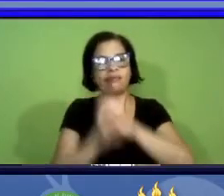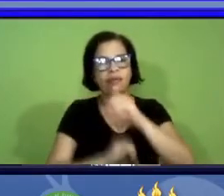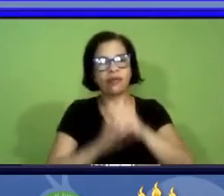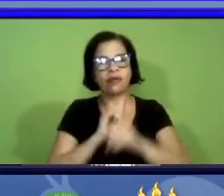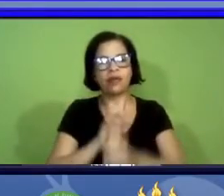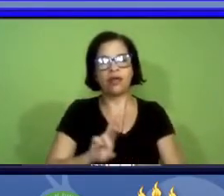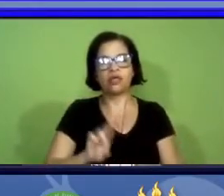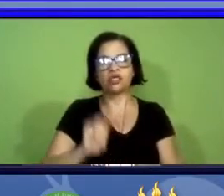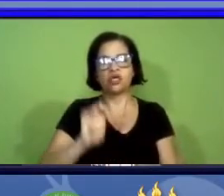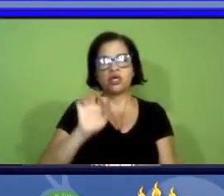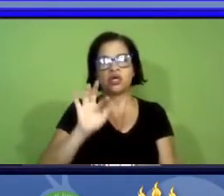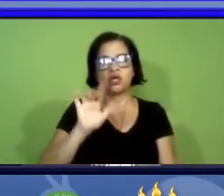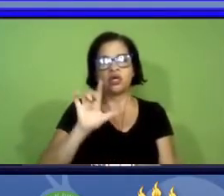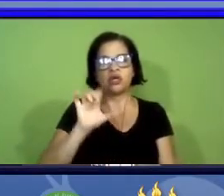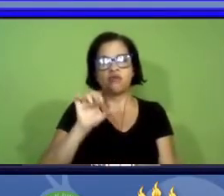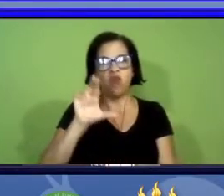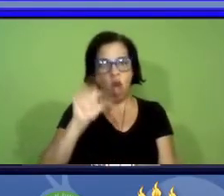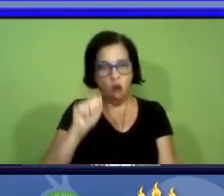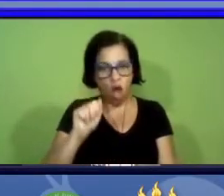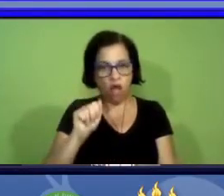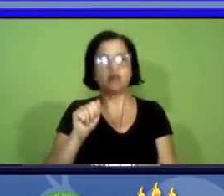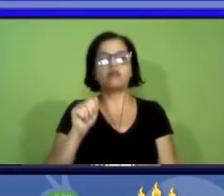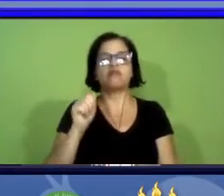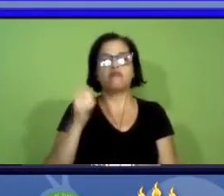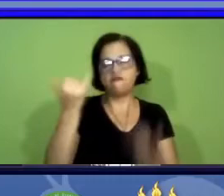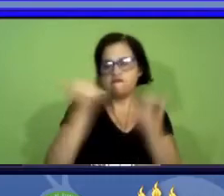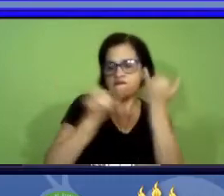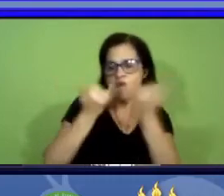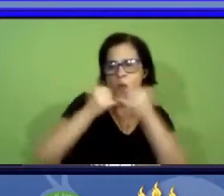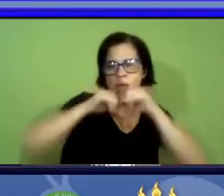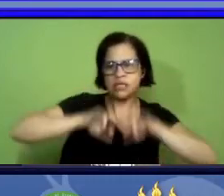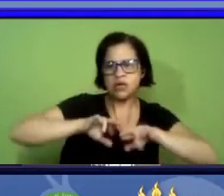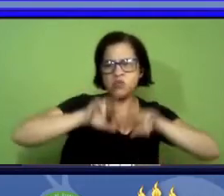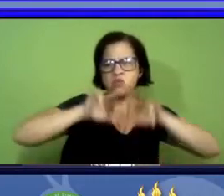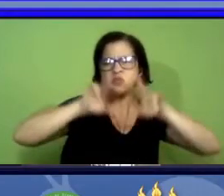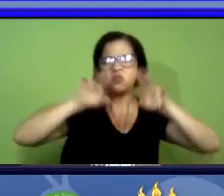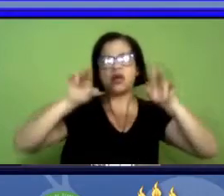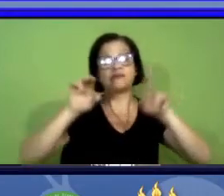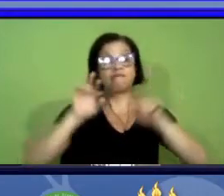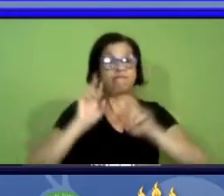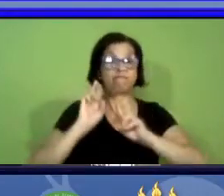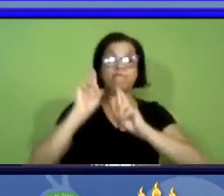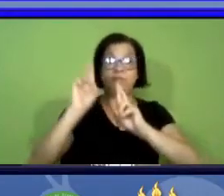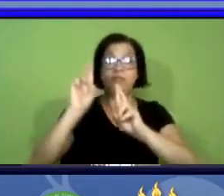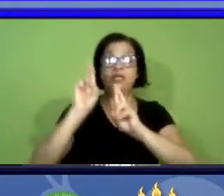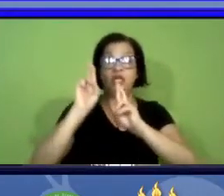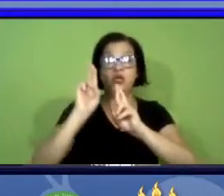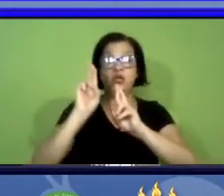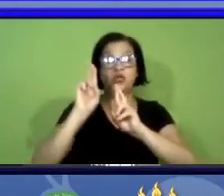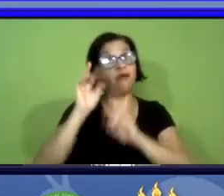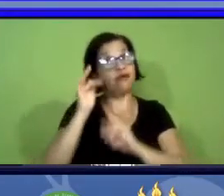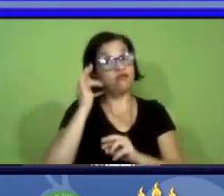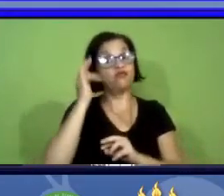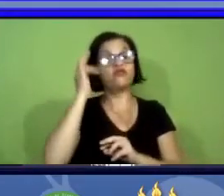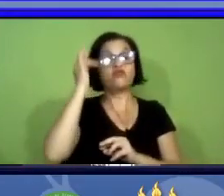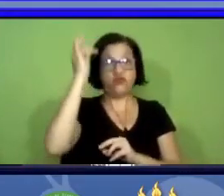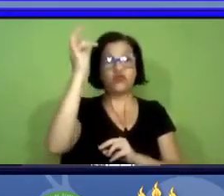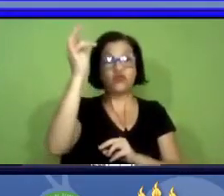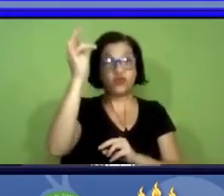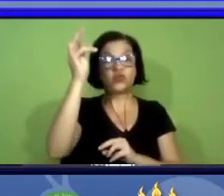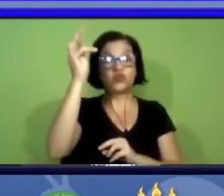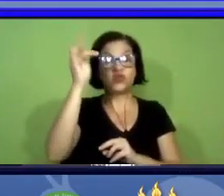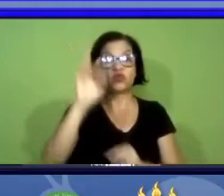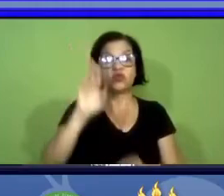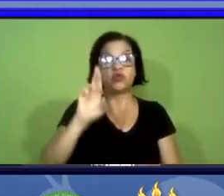vai acessar milhares de informações e eu espero um dia que o